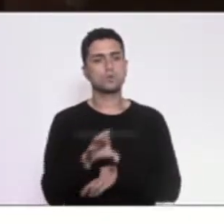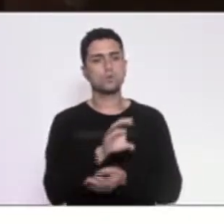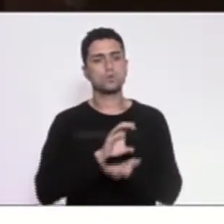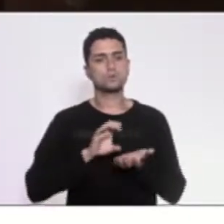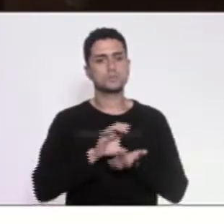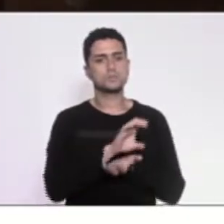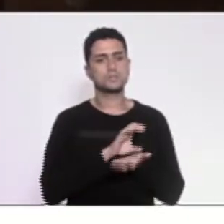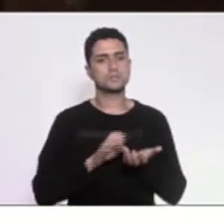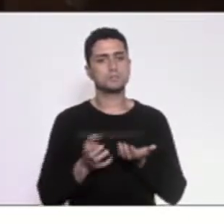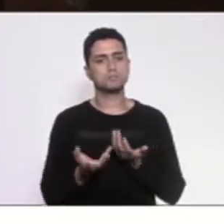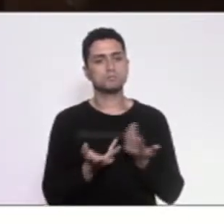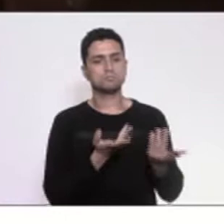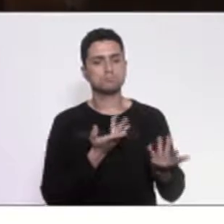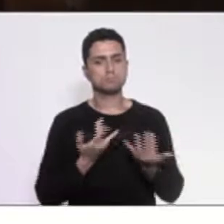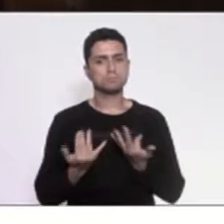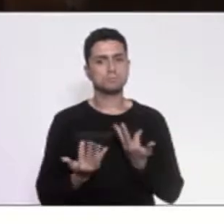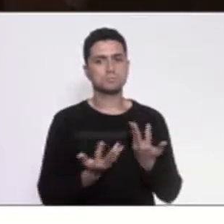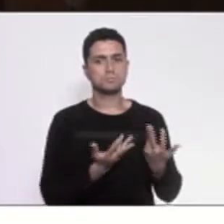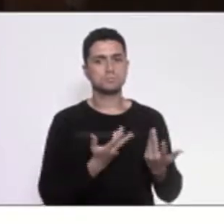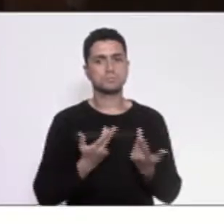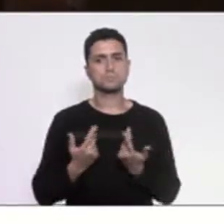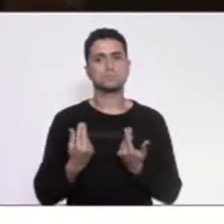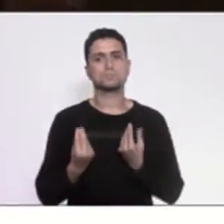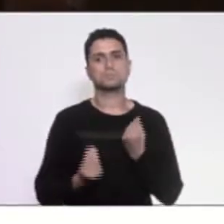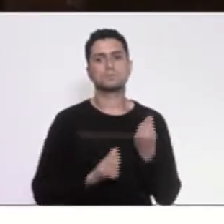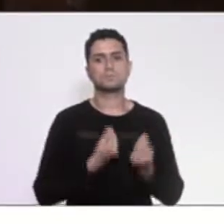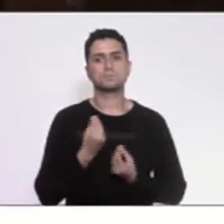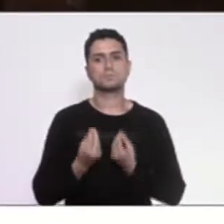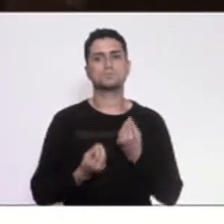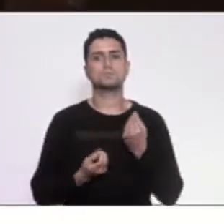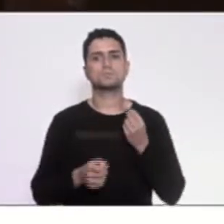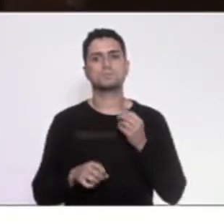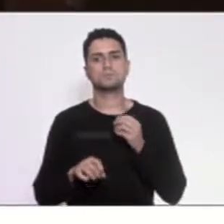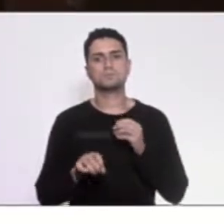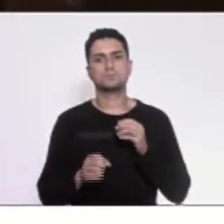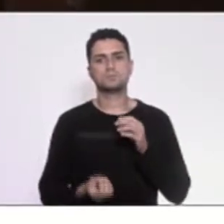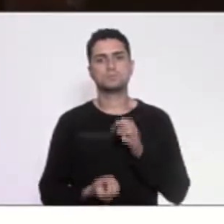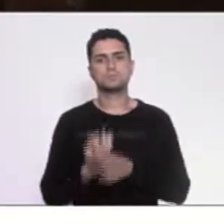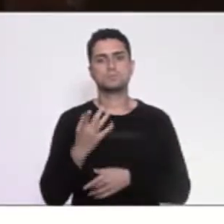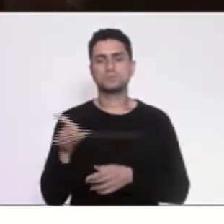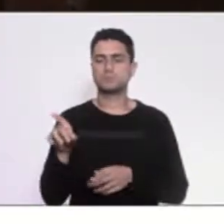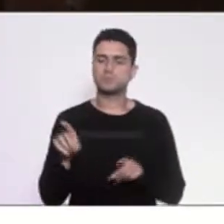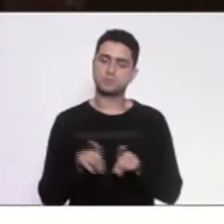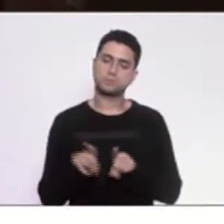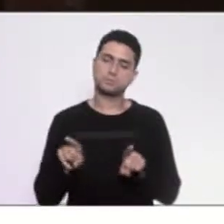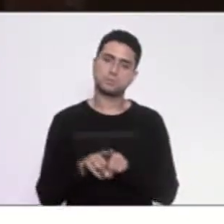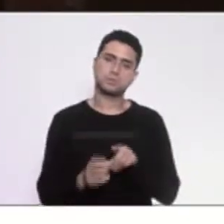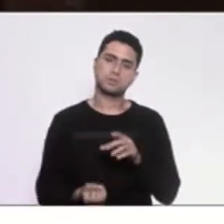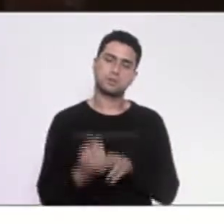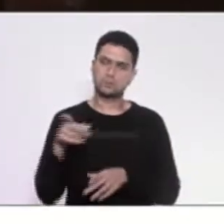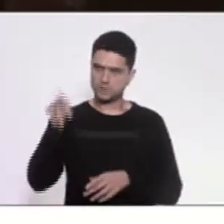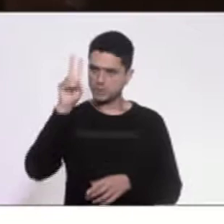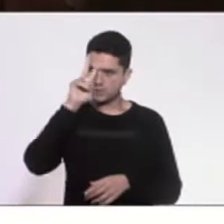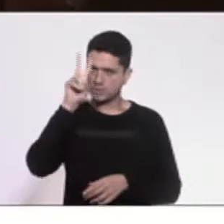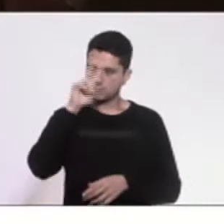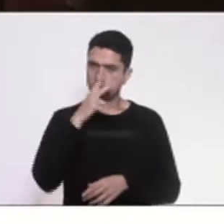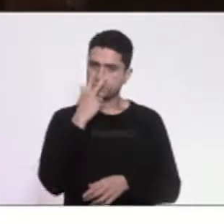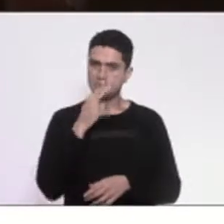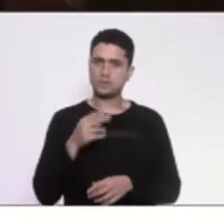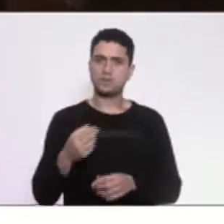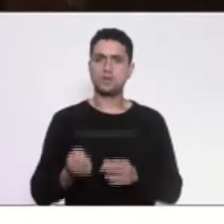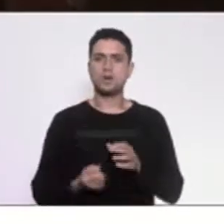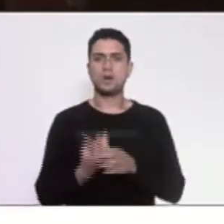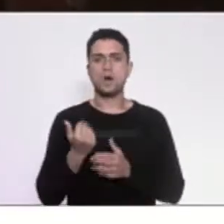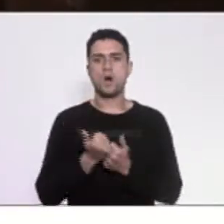deliberativo e consultivo e também criaram um órgão, Vossa Excelência deve se lembrar, chamado Fundrem,